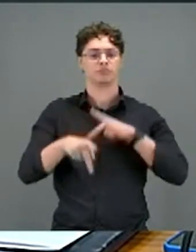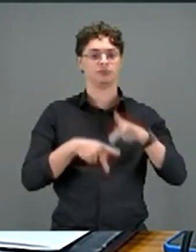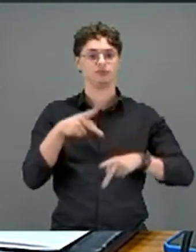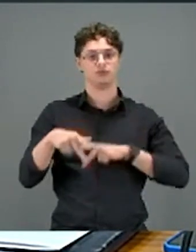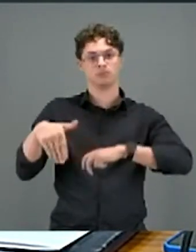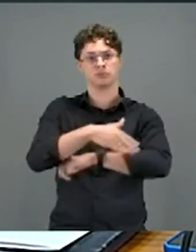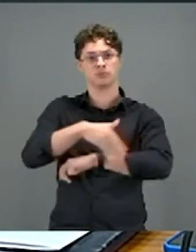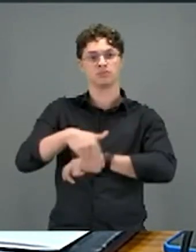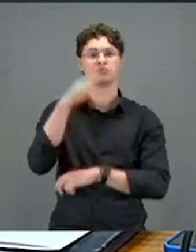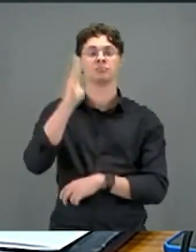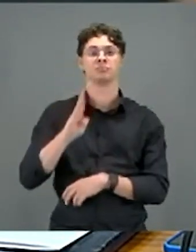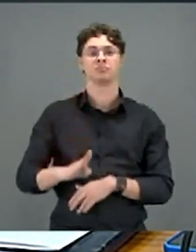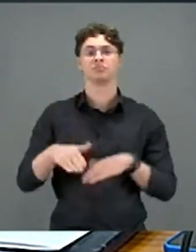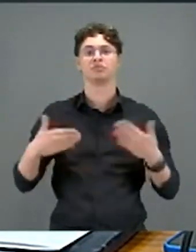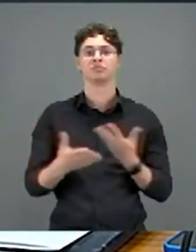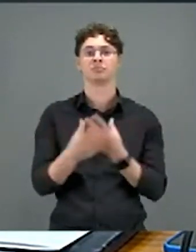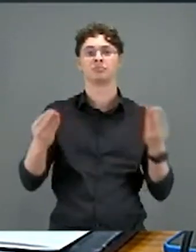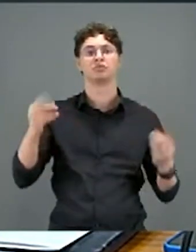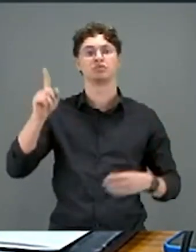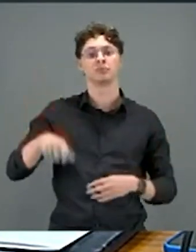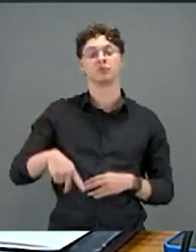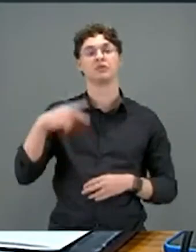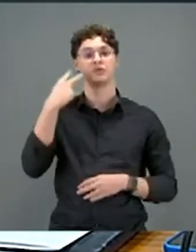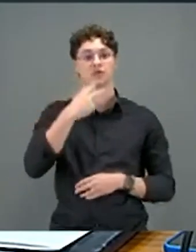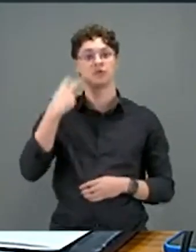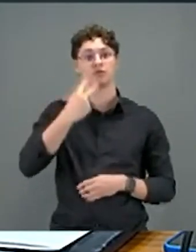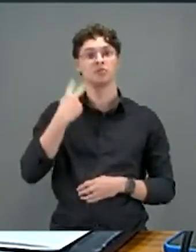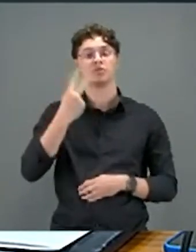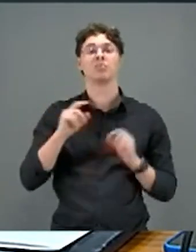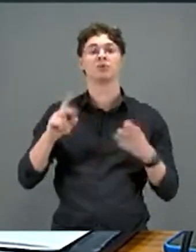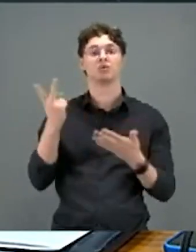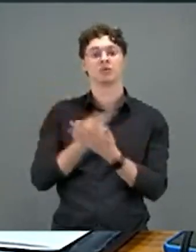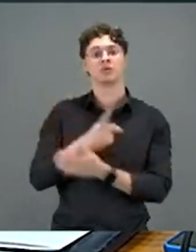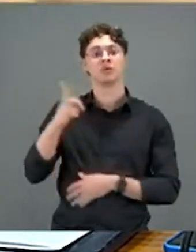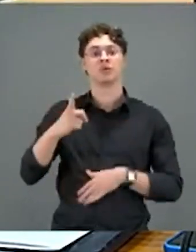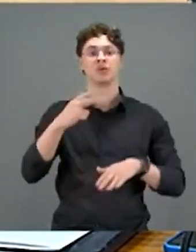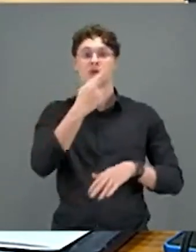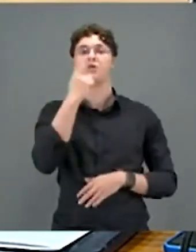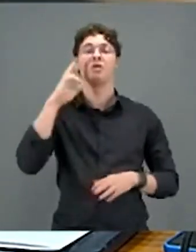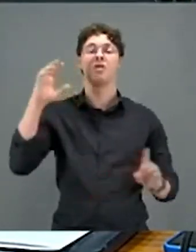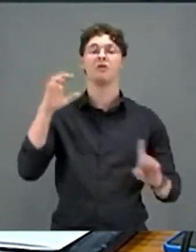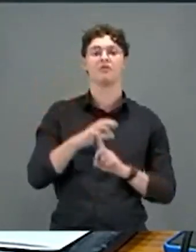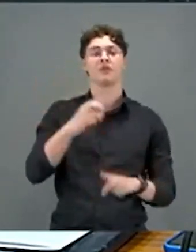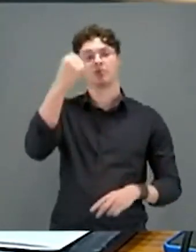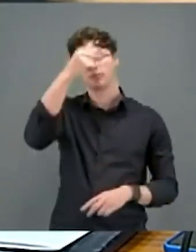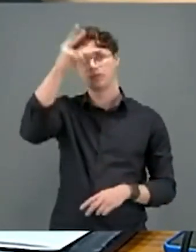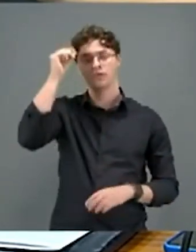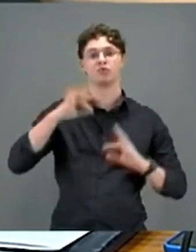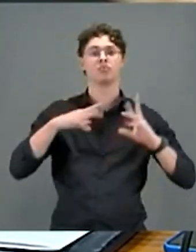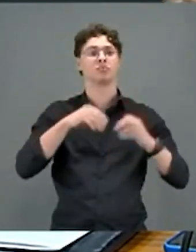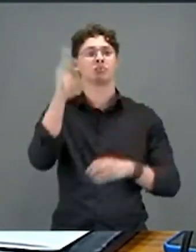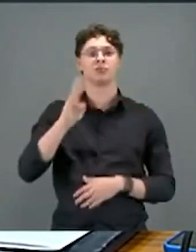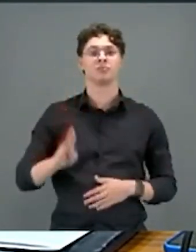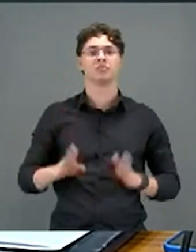de rua no Brasil. E muitos deles são venezuelanos. O que está acontecendo em Roraima afeta um prefeito de todo o Brasil.